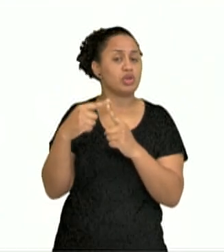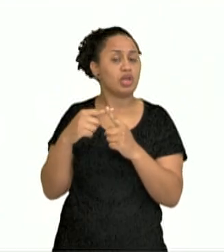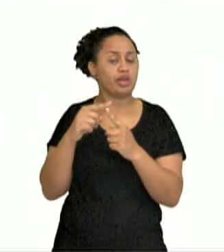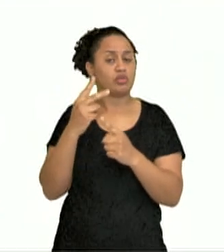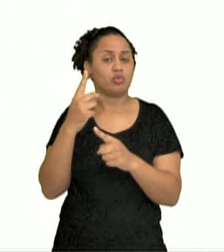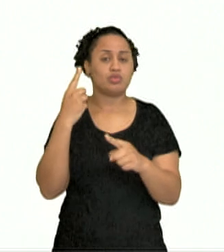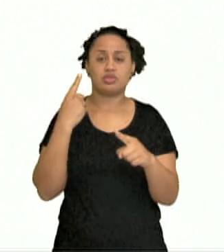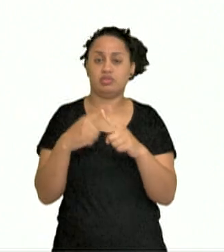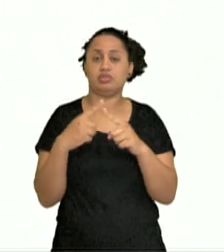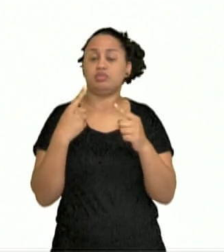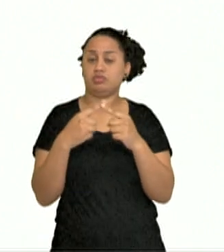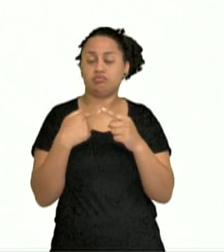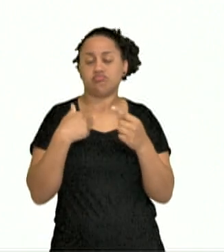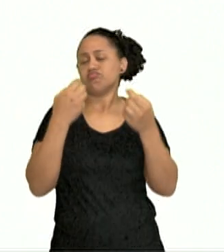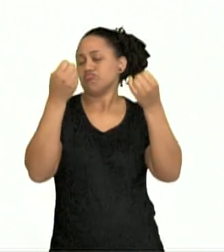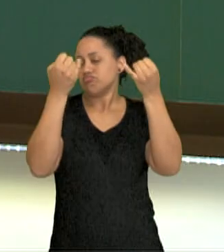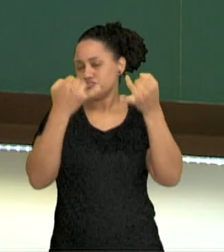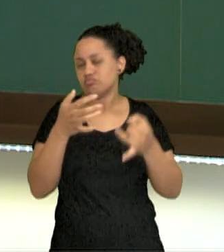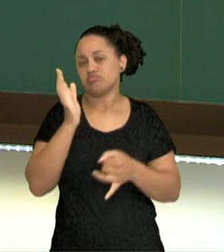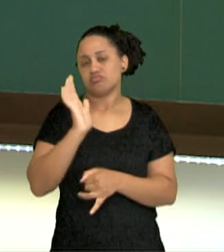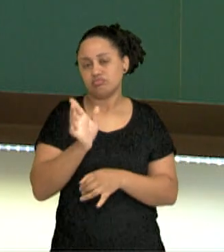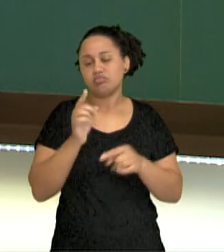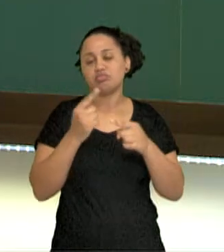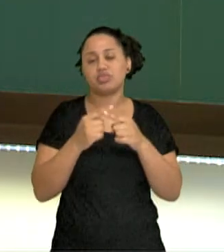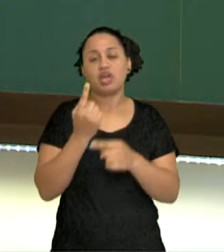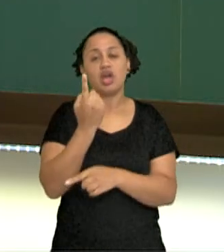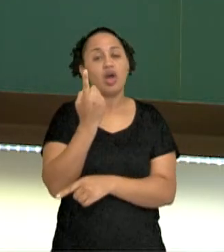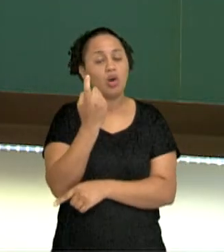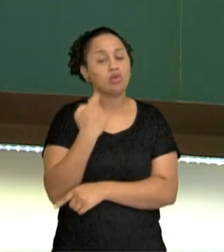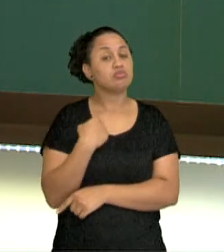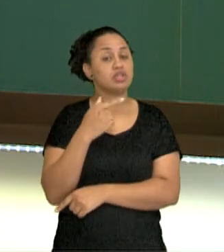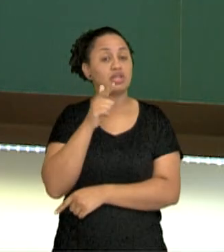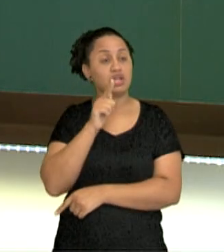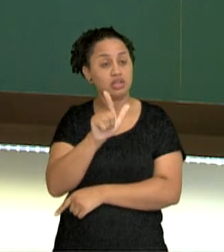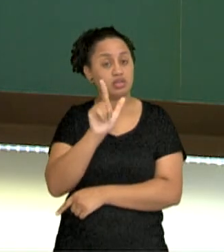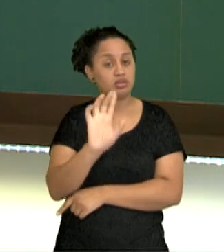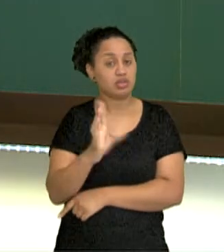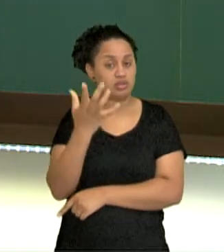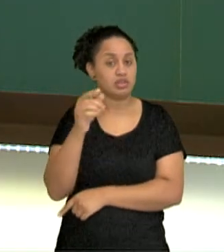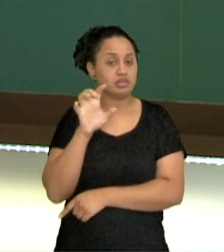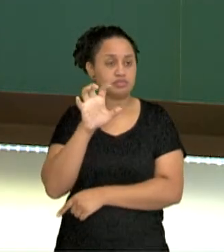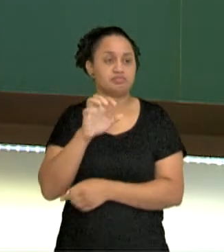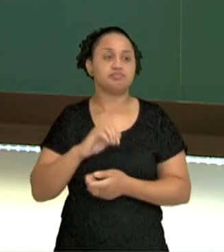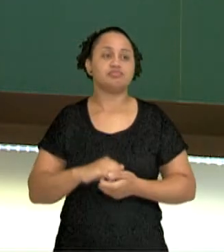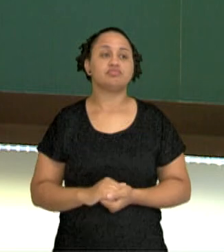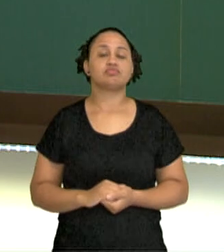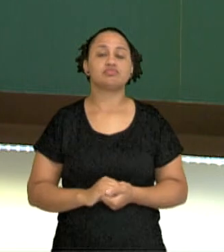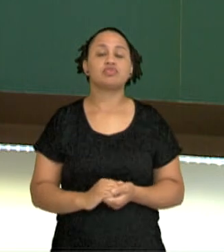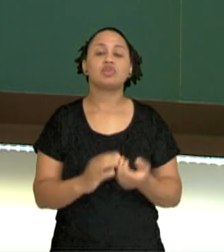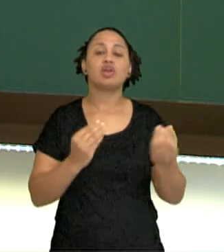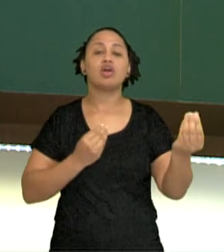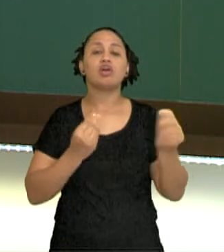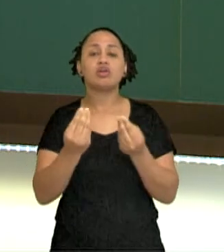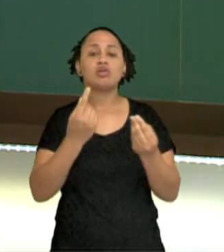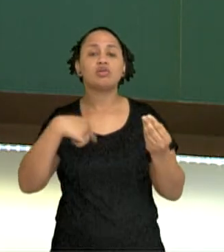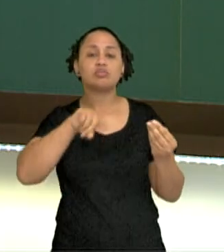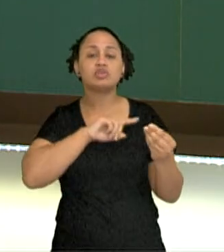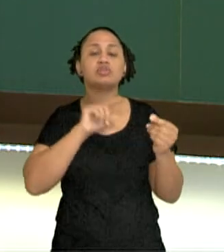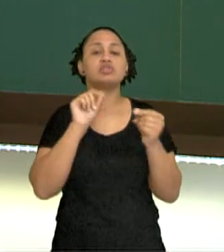dobrados? A gente acabou de falar, né? É a única língua que isso acontece. E como nós fazemos